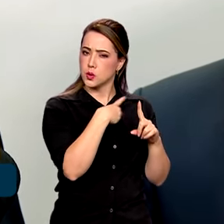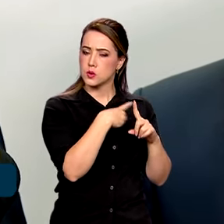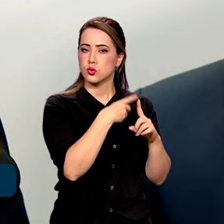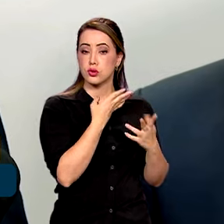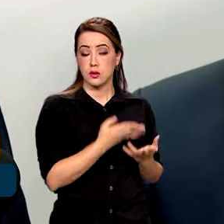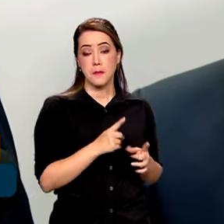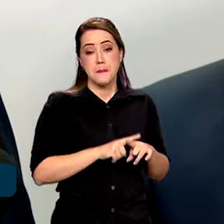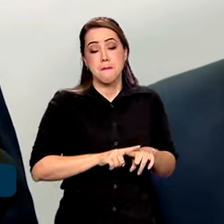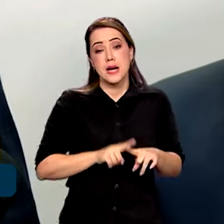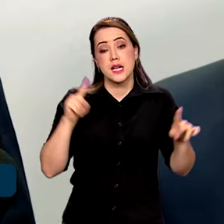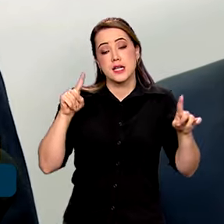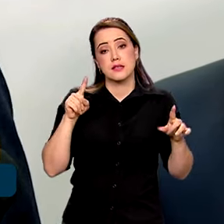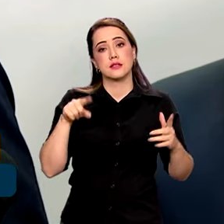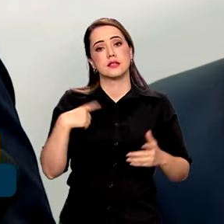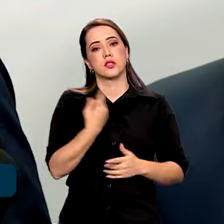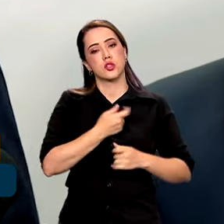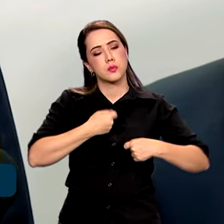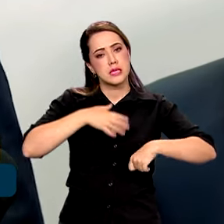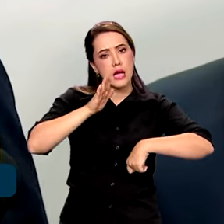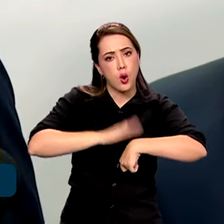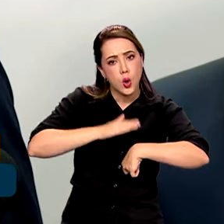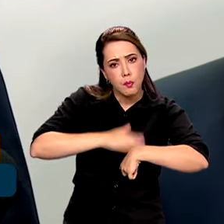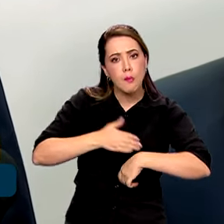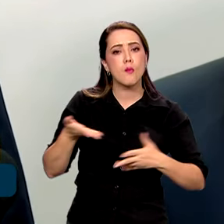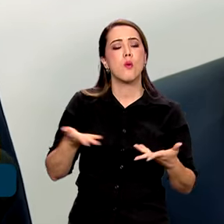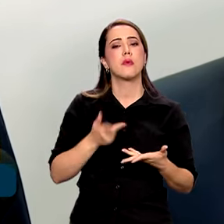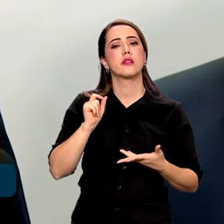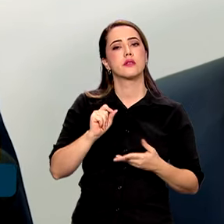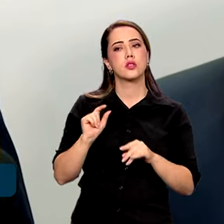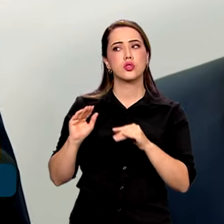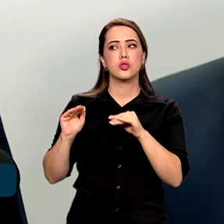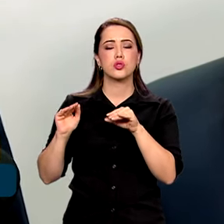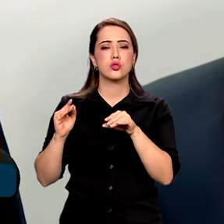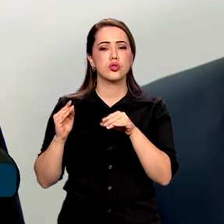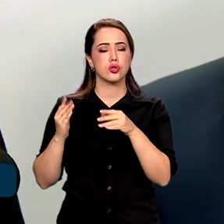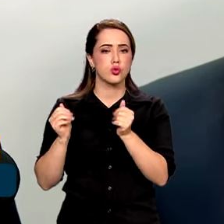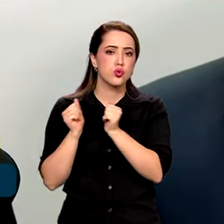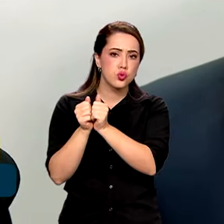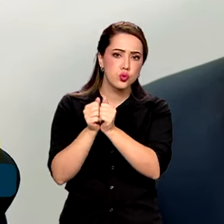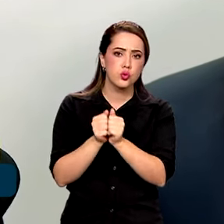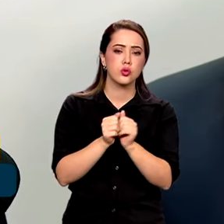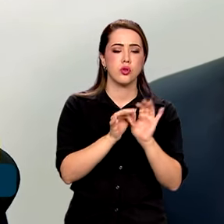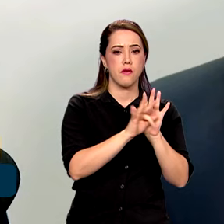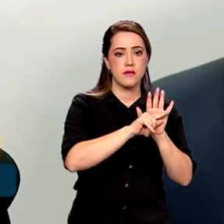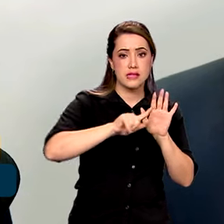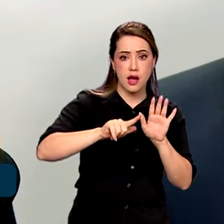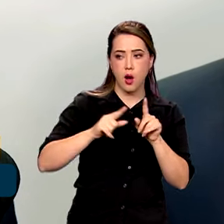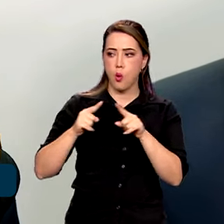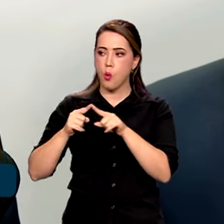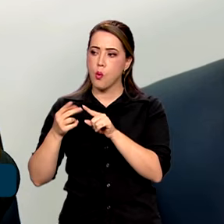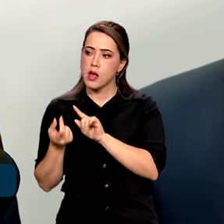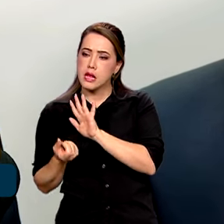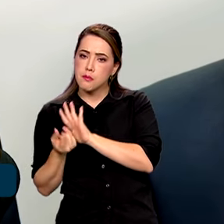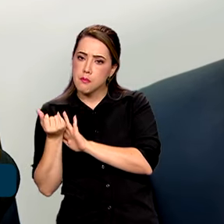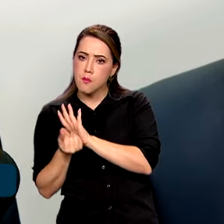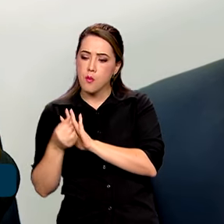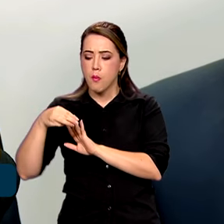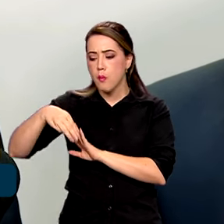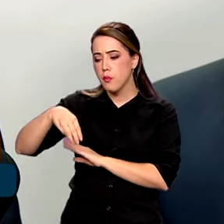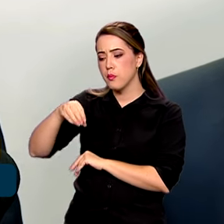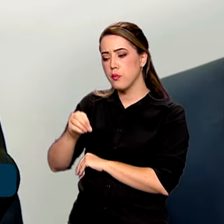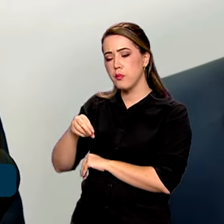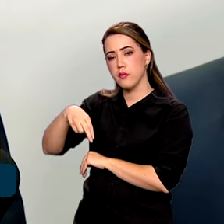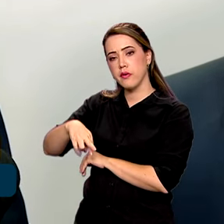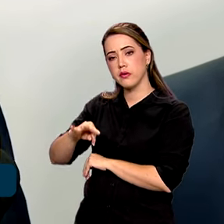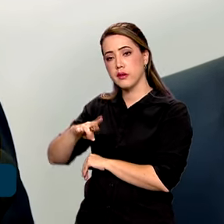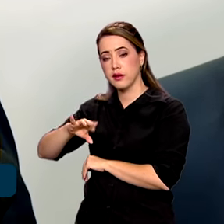mas está mais do que na hora de nós alinharmos a política fiscal e monetária para o Brasil voltar a sonhar com